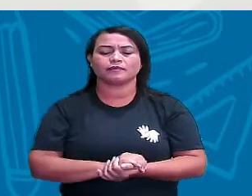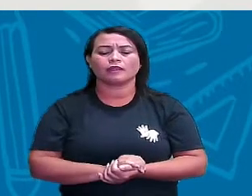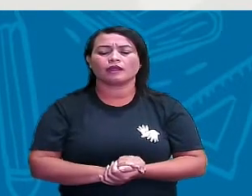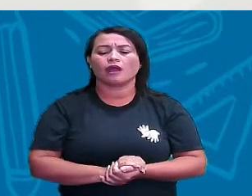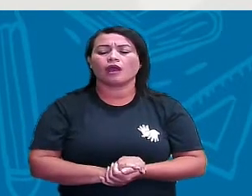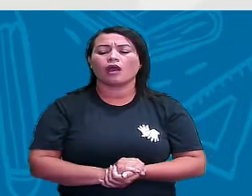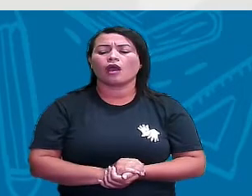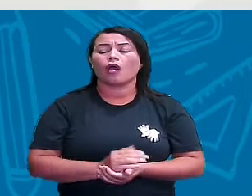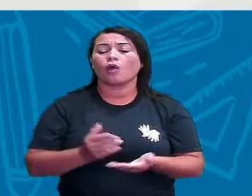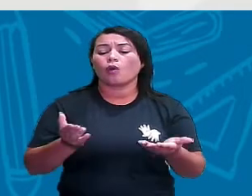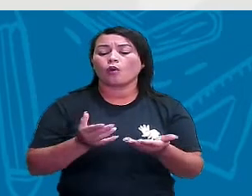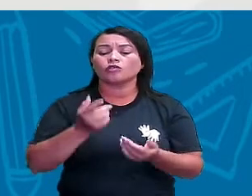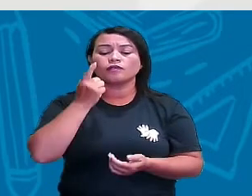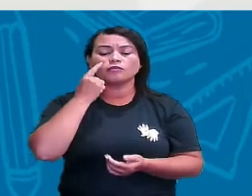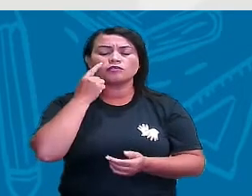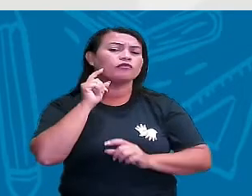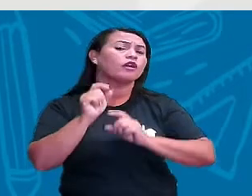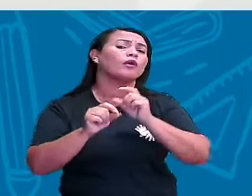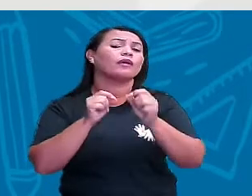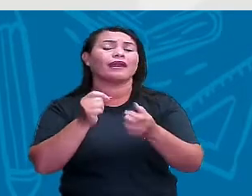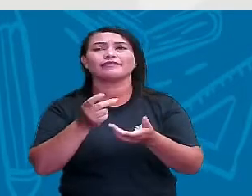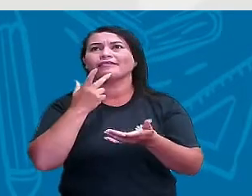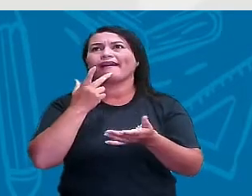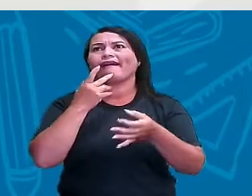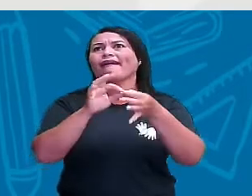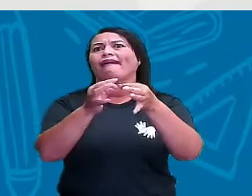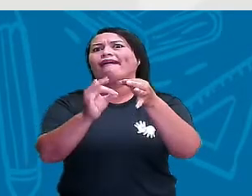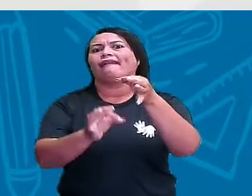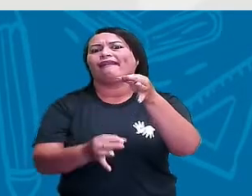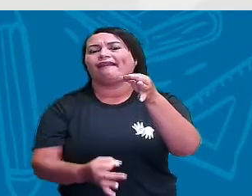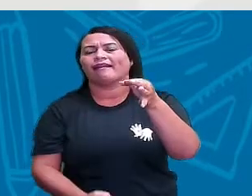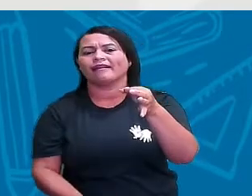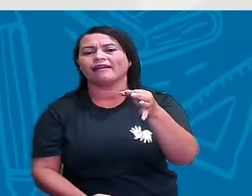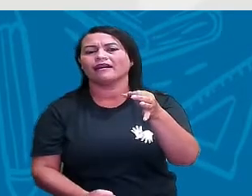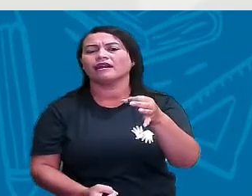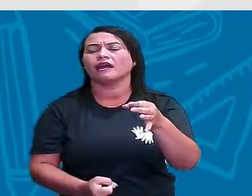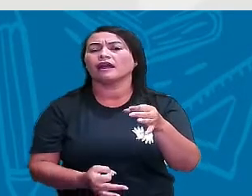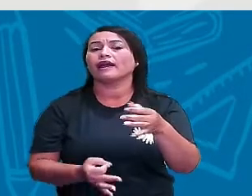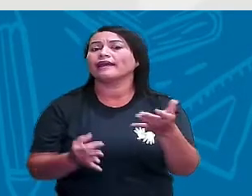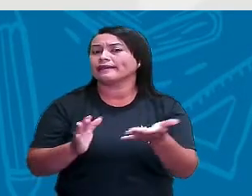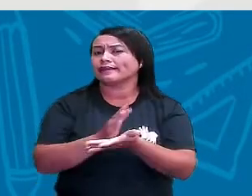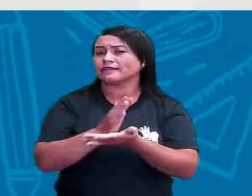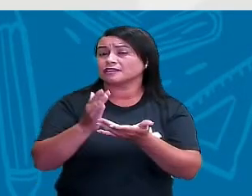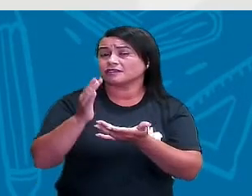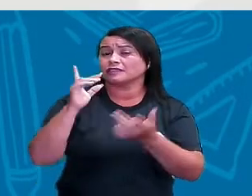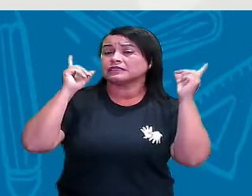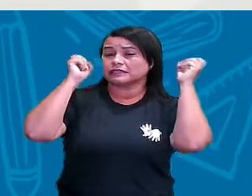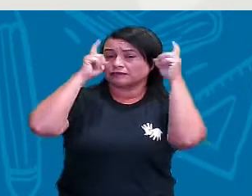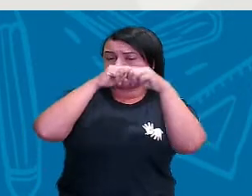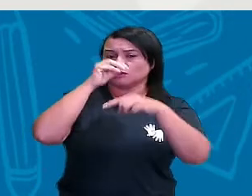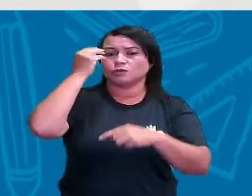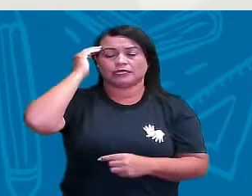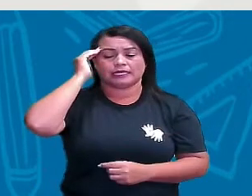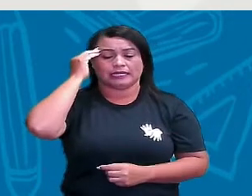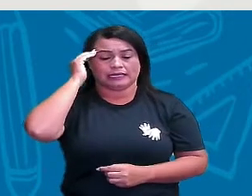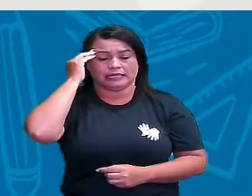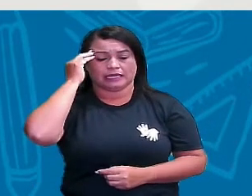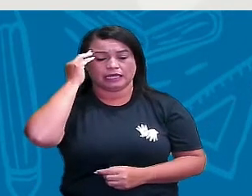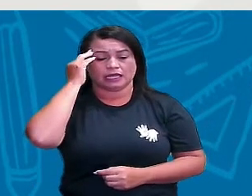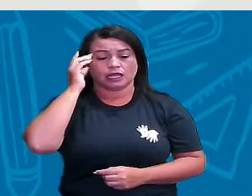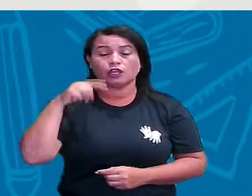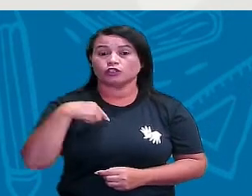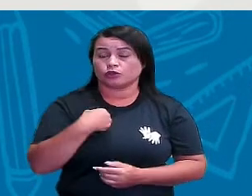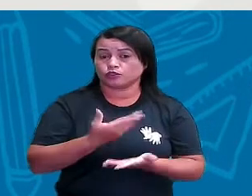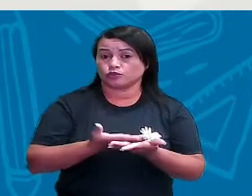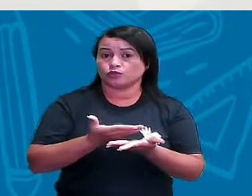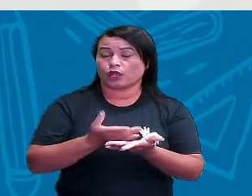que é que nós vamos ver hoje assim, professora, que a senhora fala, fala, fala, e às vezes fica difícil de entender. Então, o é que nós vamos